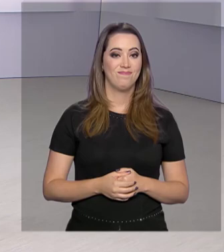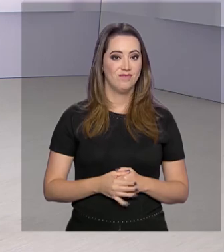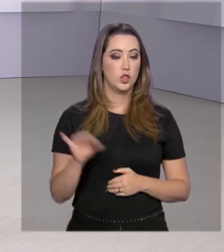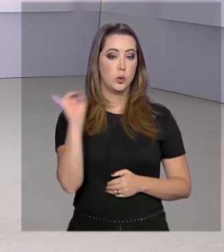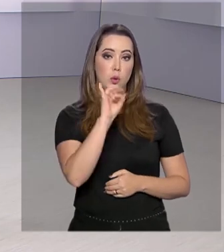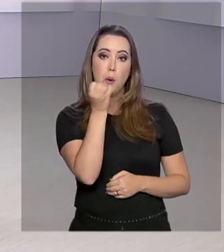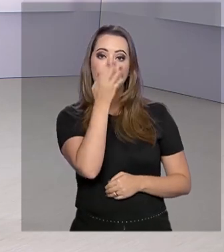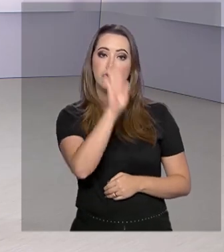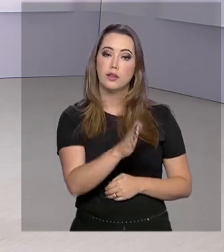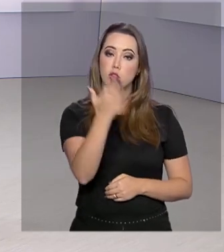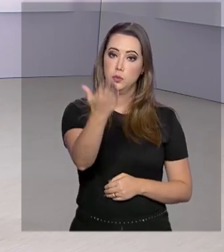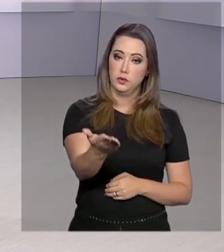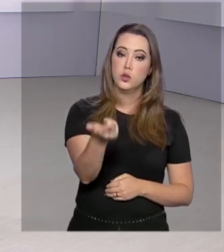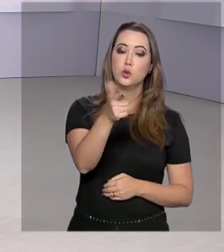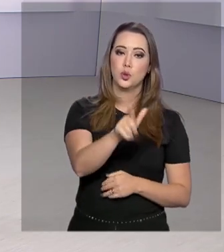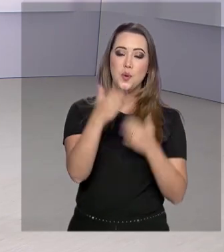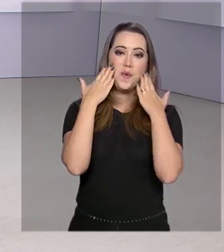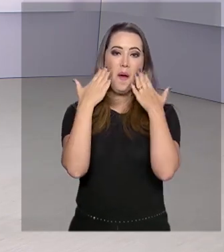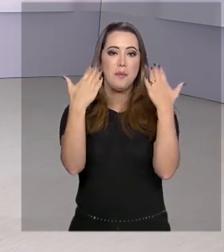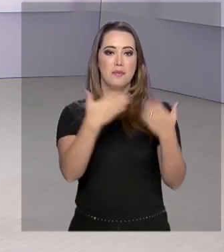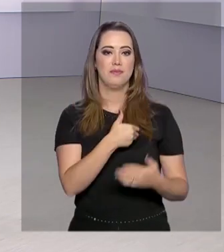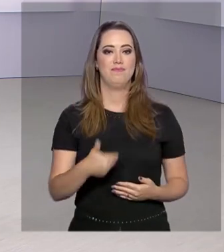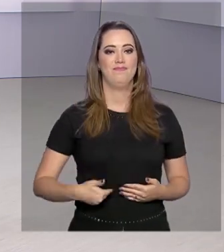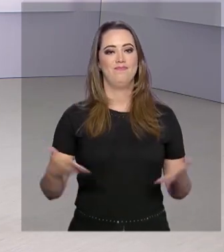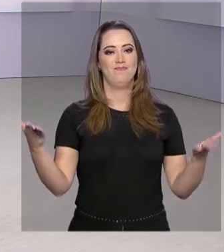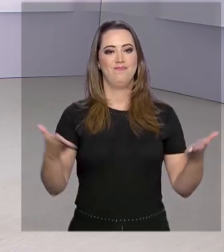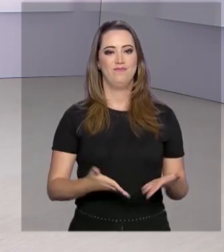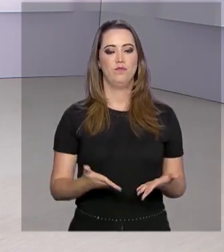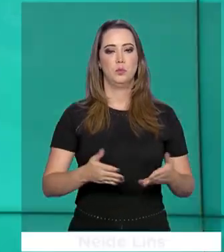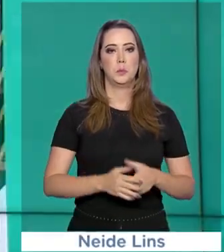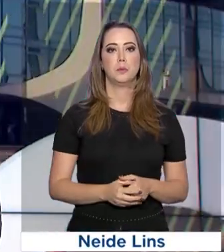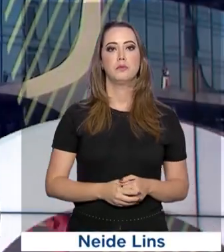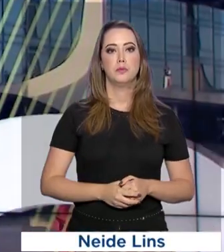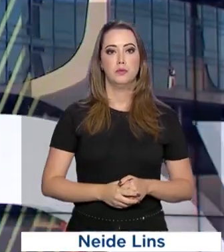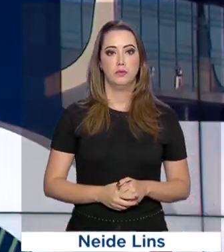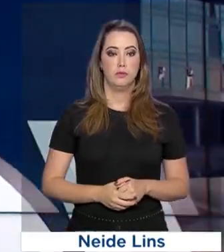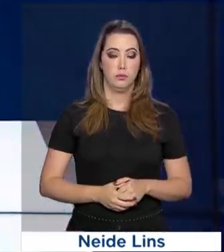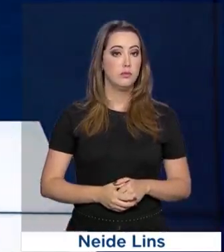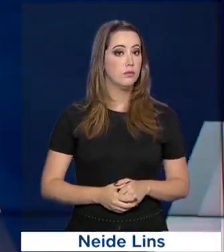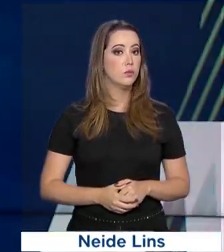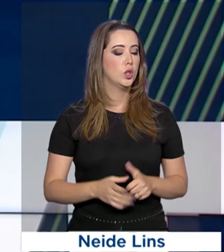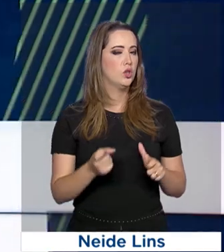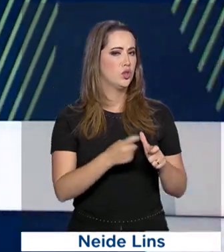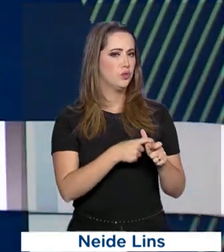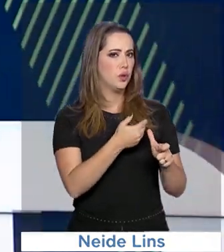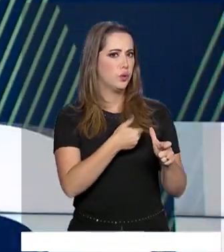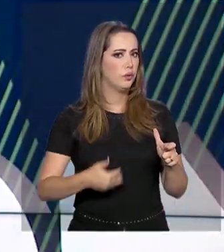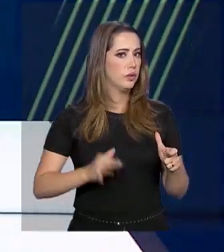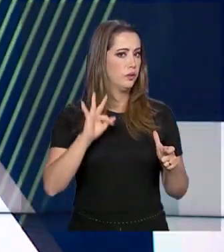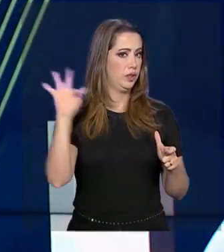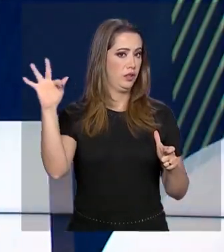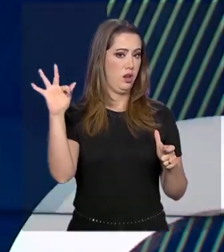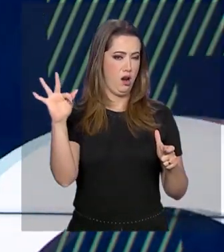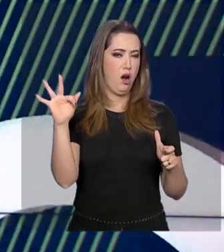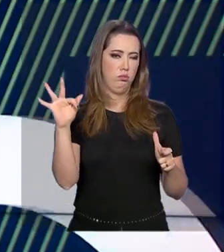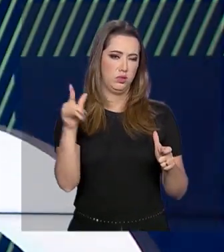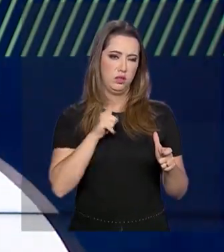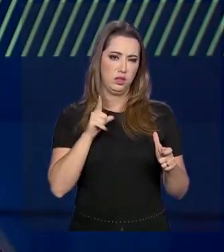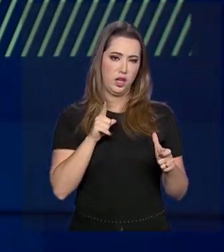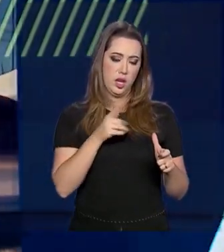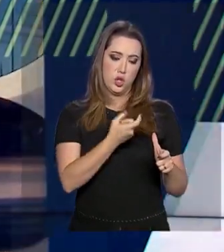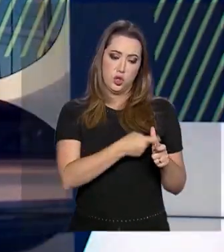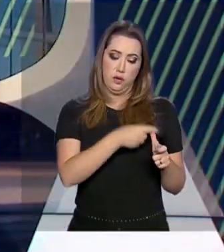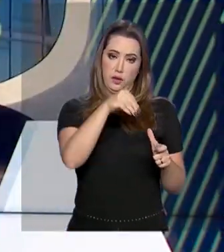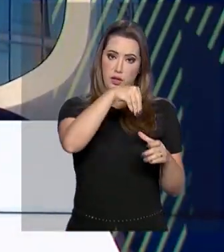Olá, boa tarde para você. Já estamos no ar com mais um Governo Agora. A dívida pública federal, que inclui o endividamento